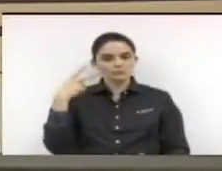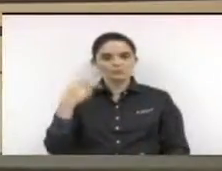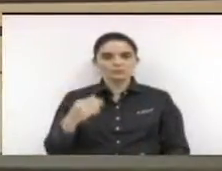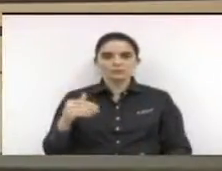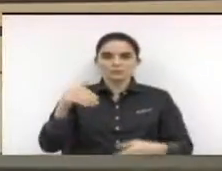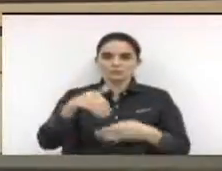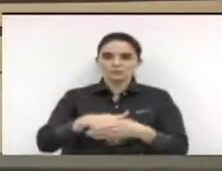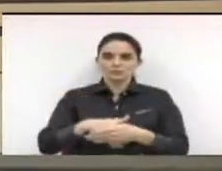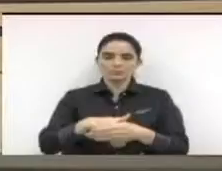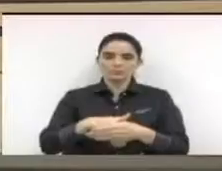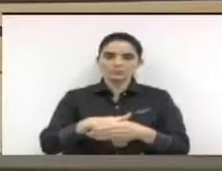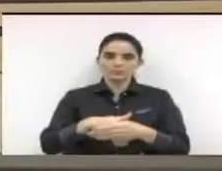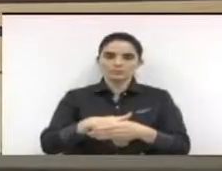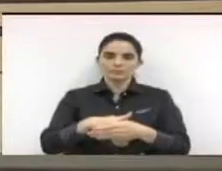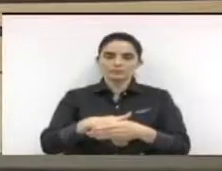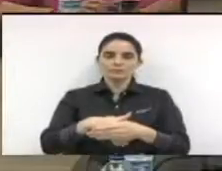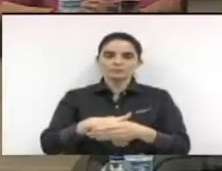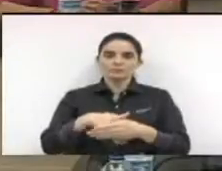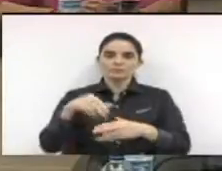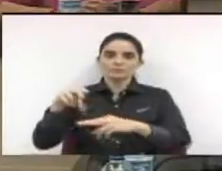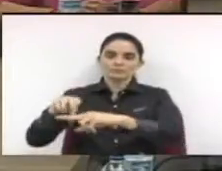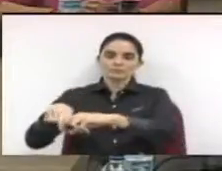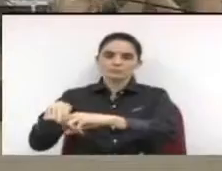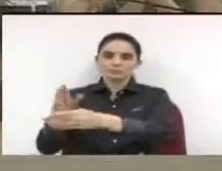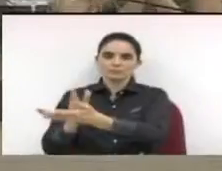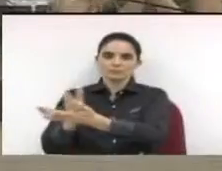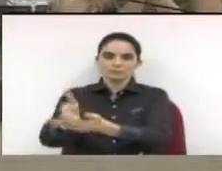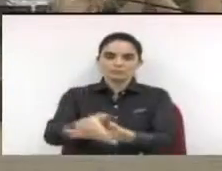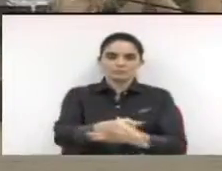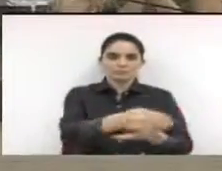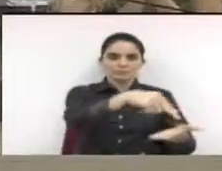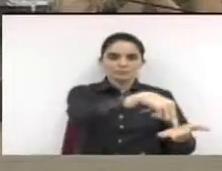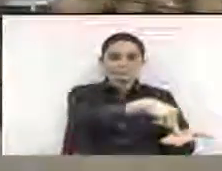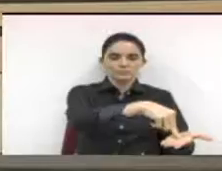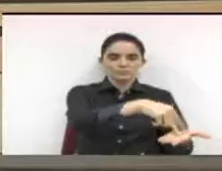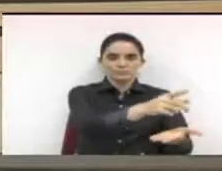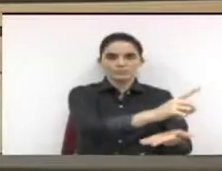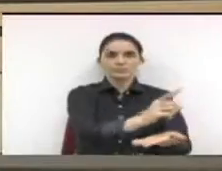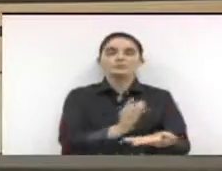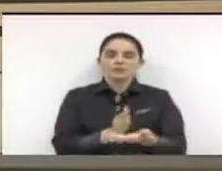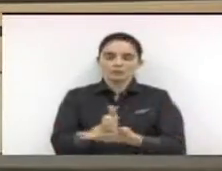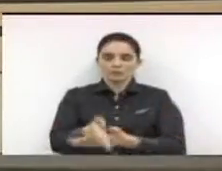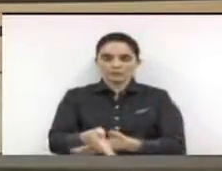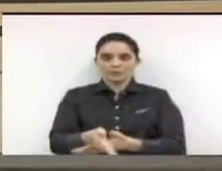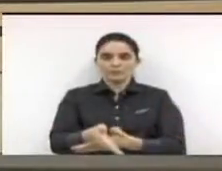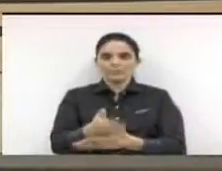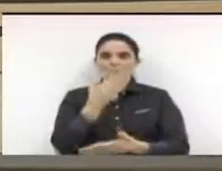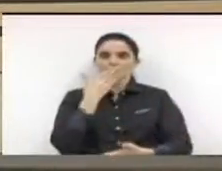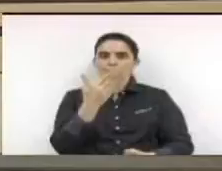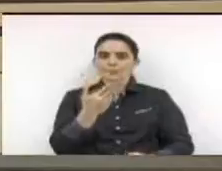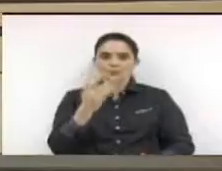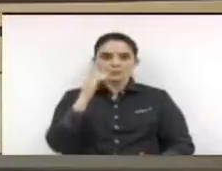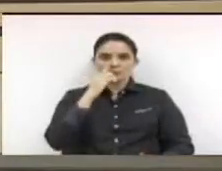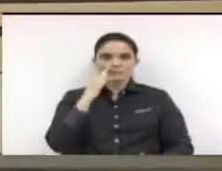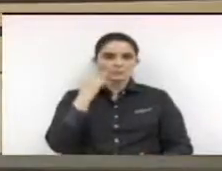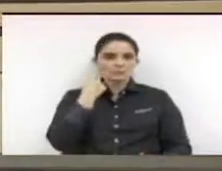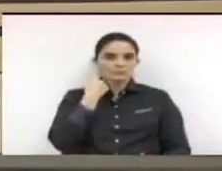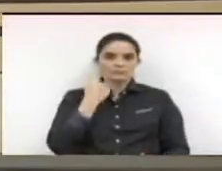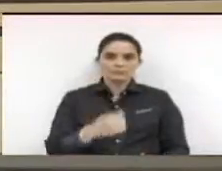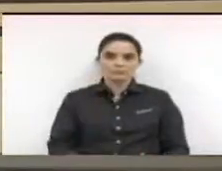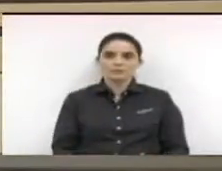discutir. Ele vai à votação, sentados aprovamos e pé rejeita. Aprovado o requerimento do vereador Nilton Santos.